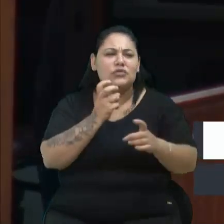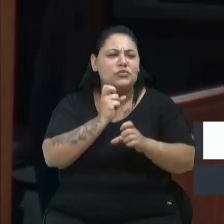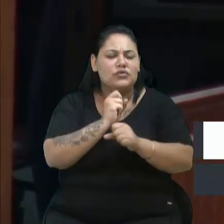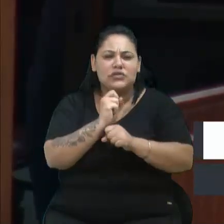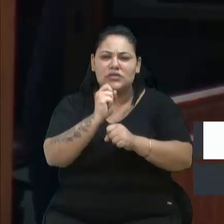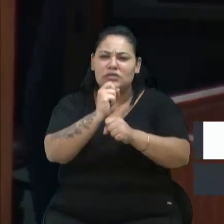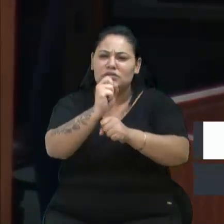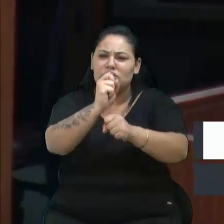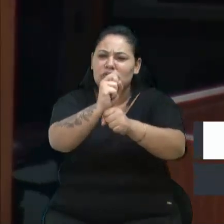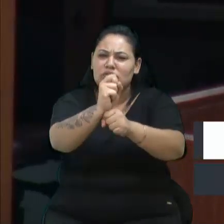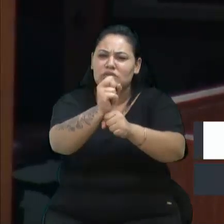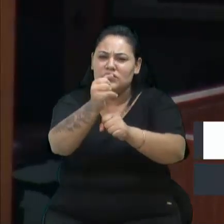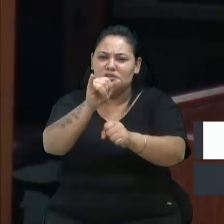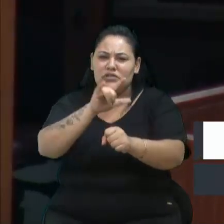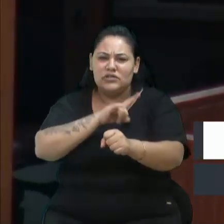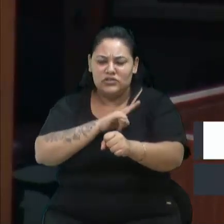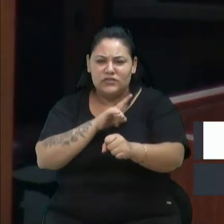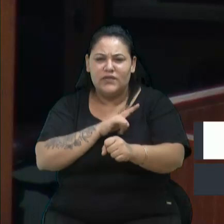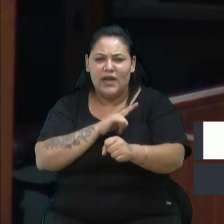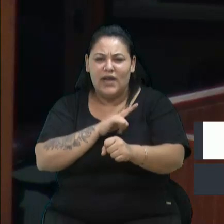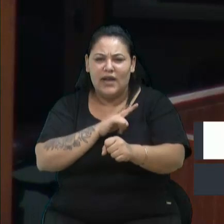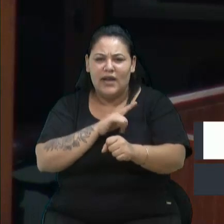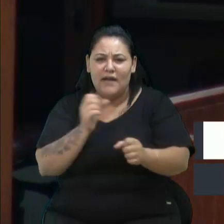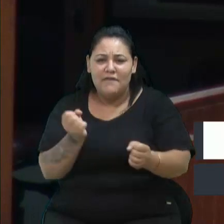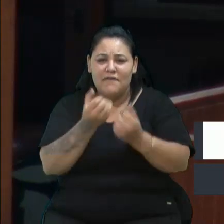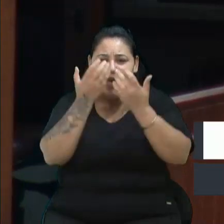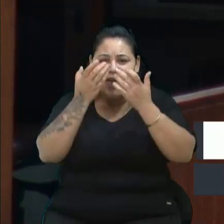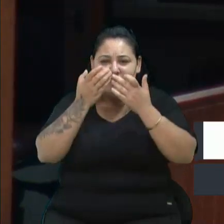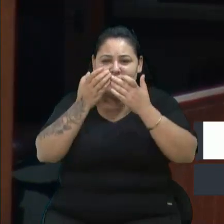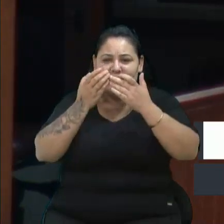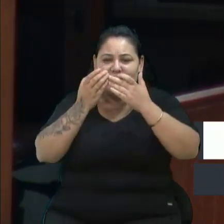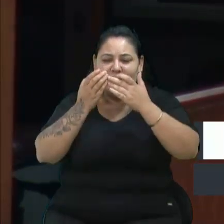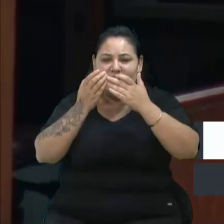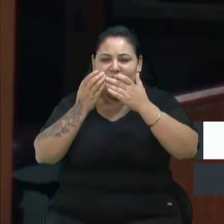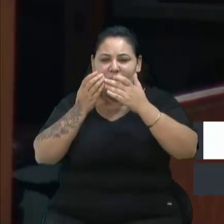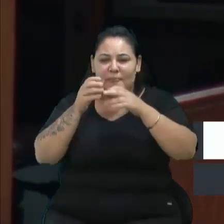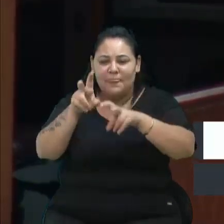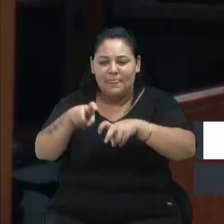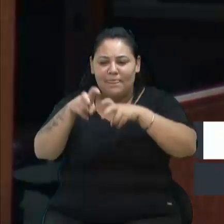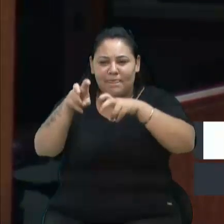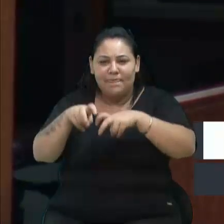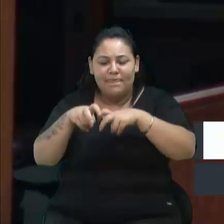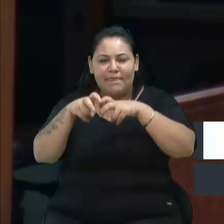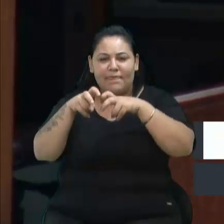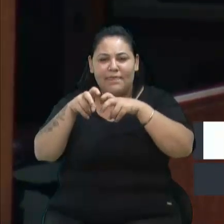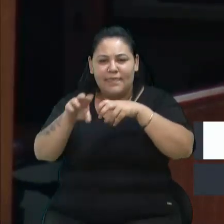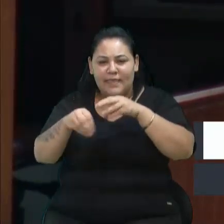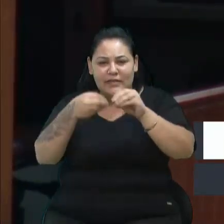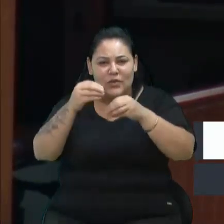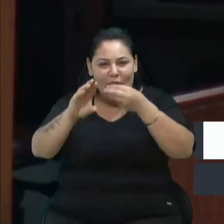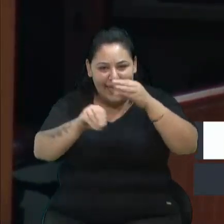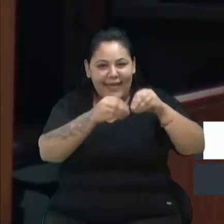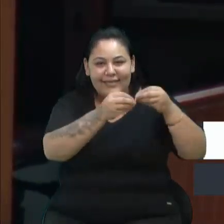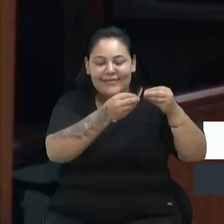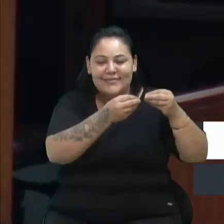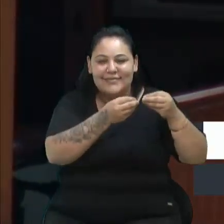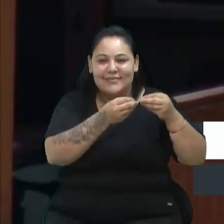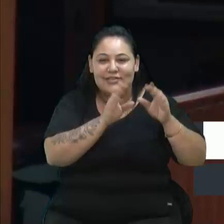que ocorrer a festa das colhetas, do qual mostra que ela consagrou-se no nosso município,